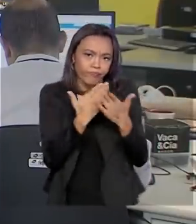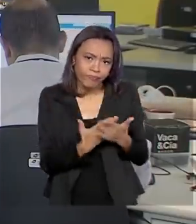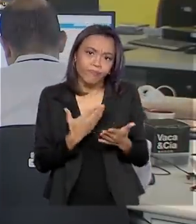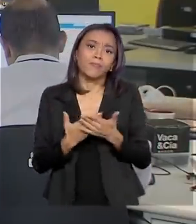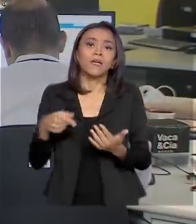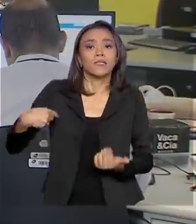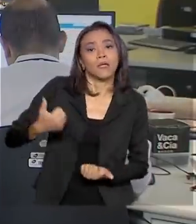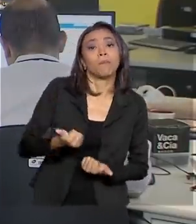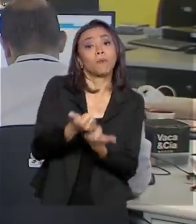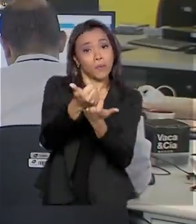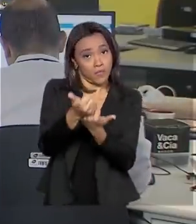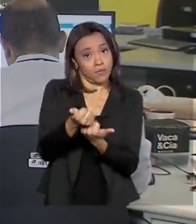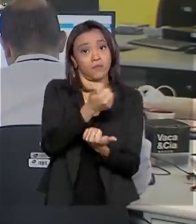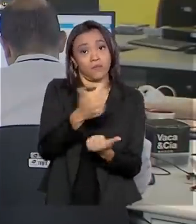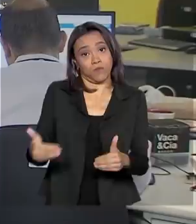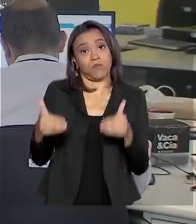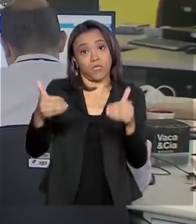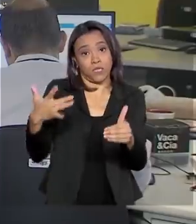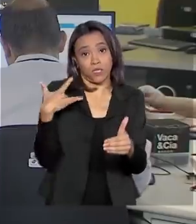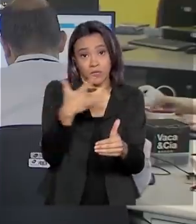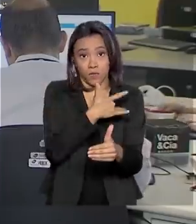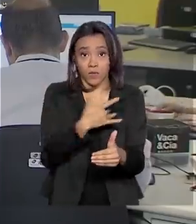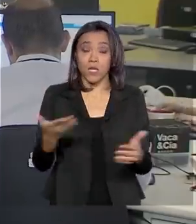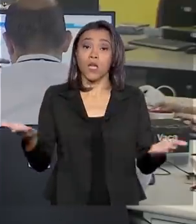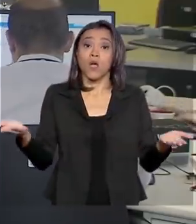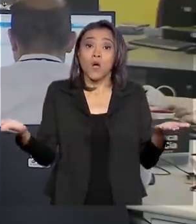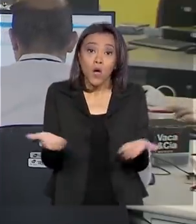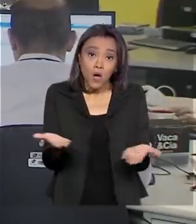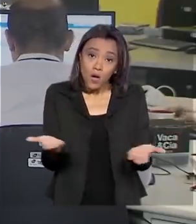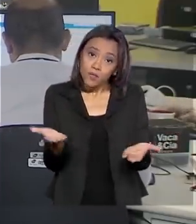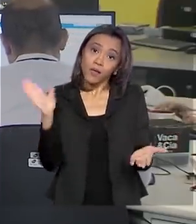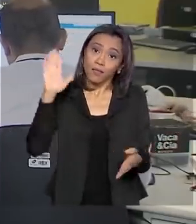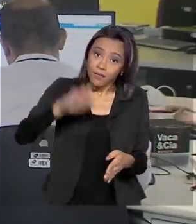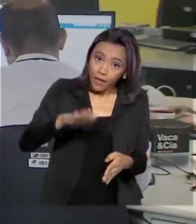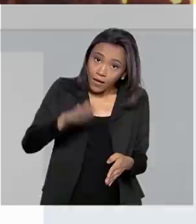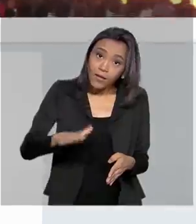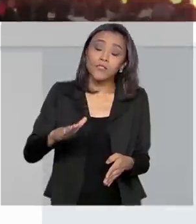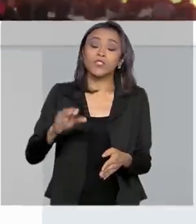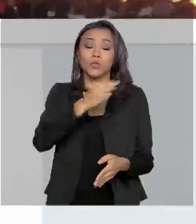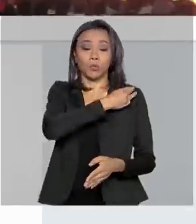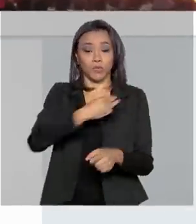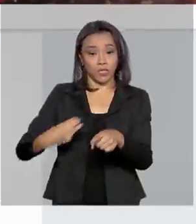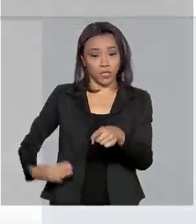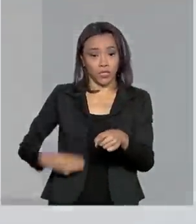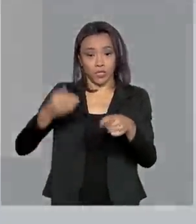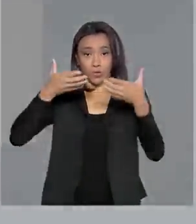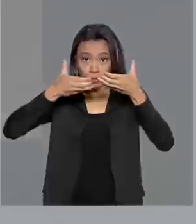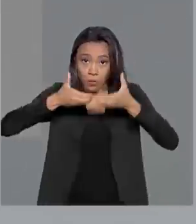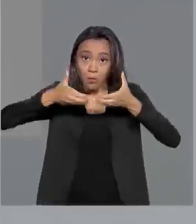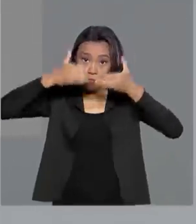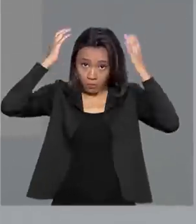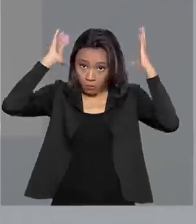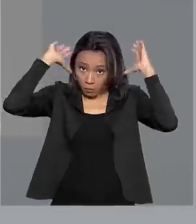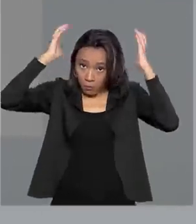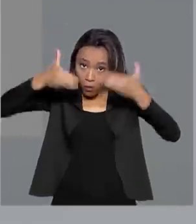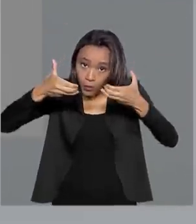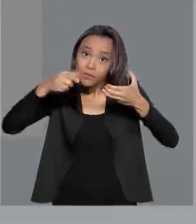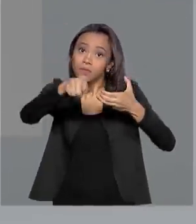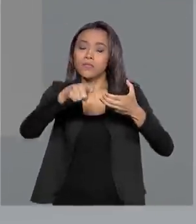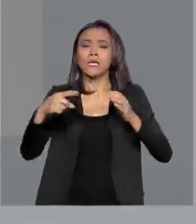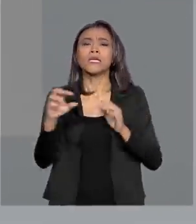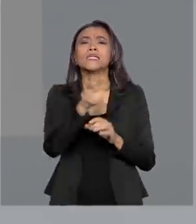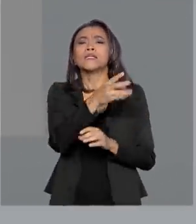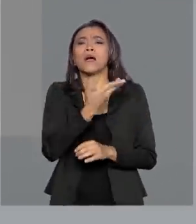enfrentamento da virose. Nesta segunda tarde, o ministro Marcos Pontes participa de uma videoconferência com colegas de cinco